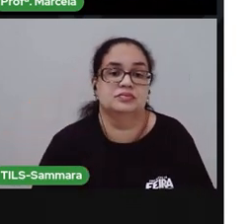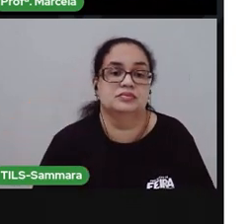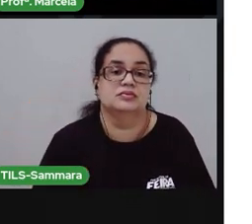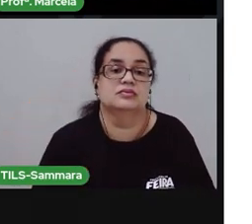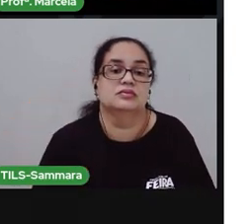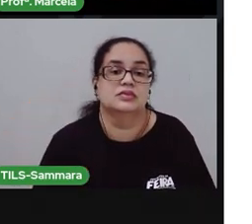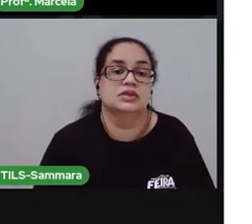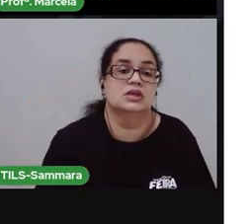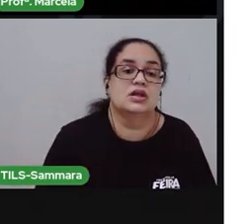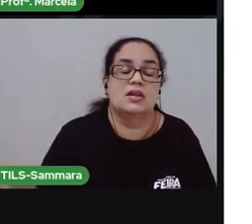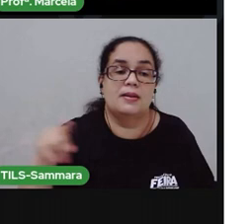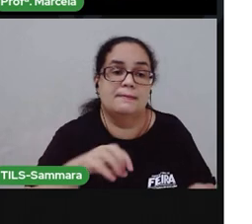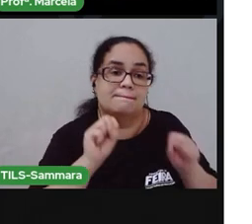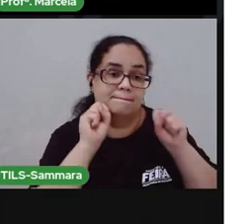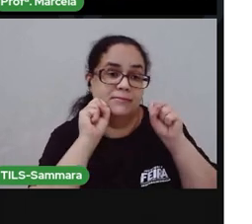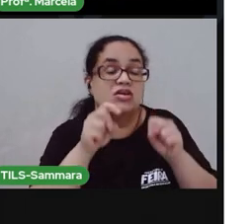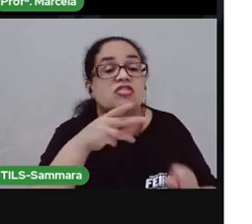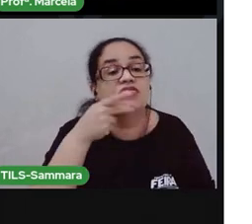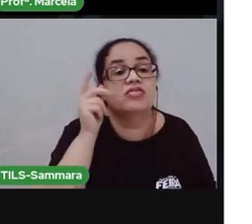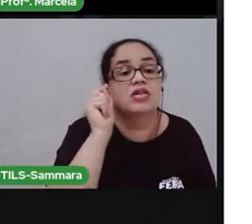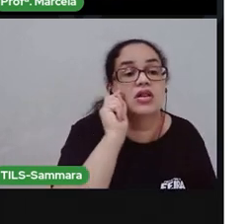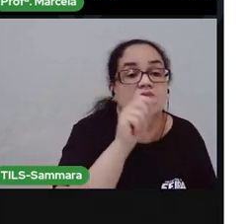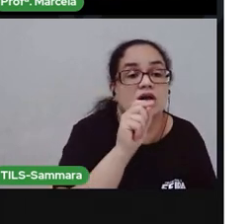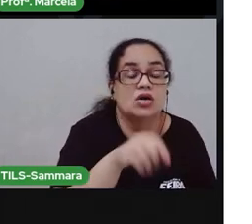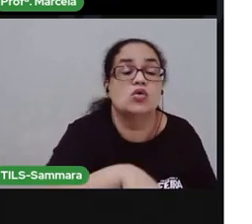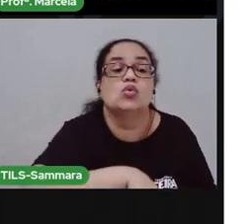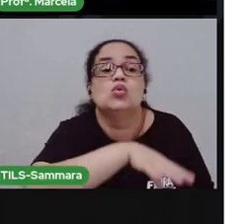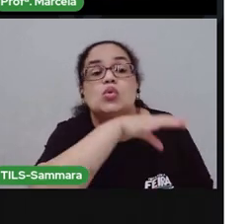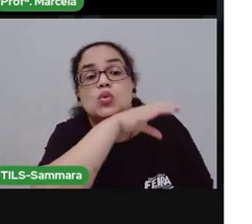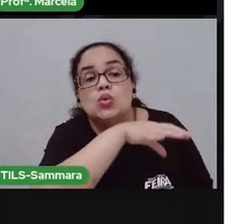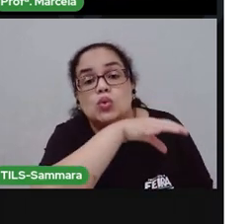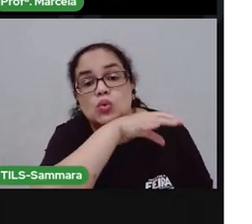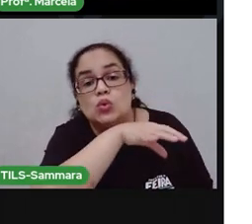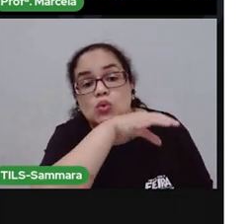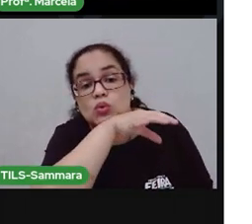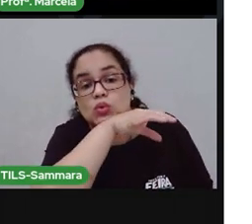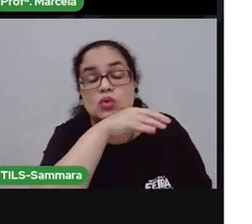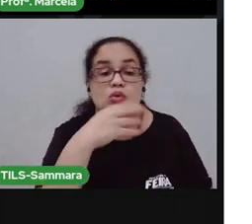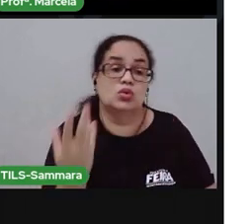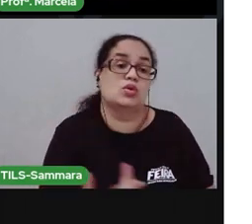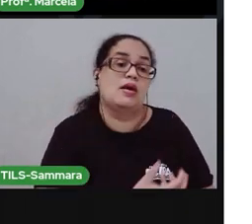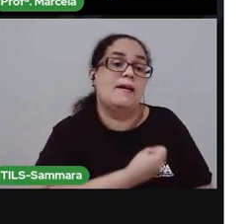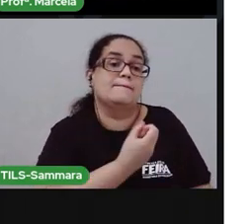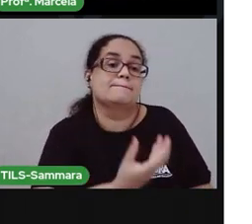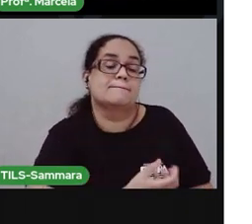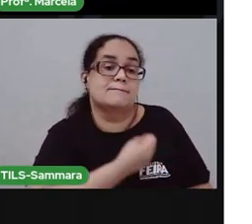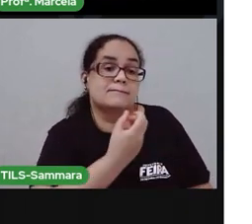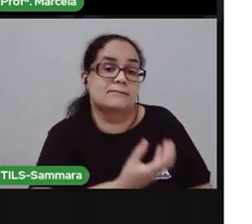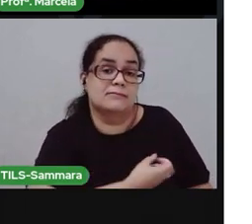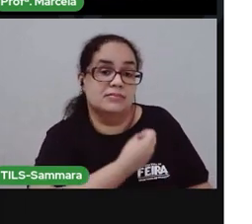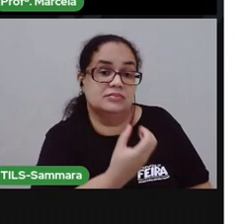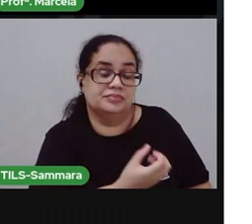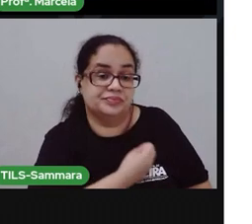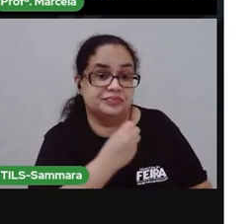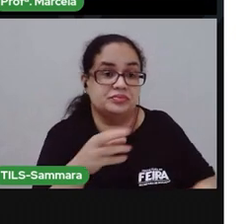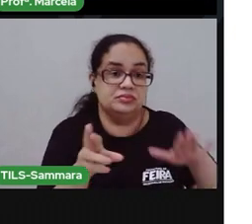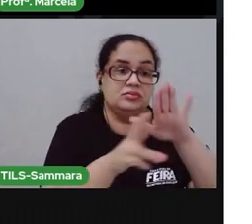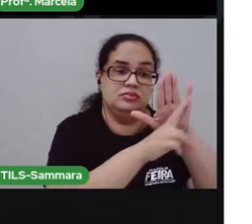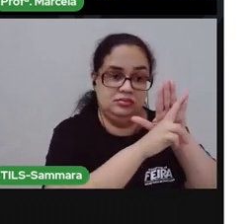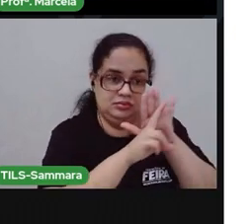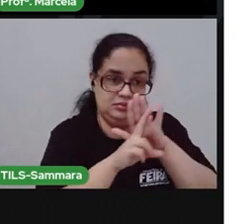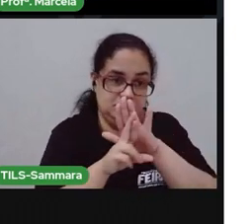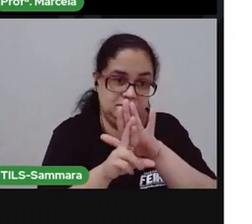E aí, vocês vão definir um animal que aparece no poema para vocês representarem.